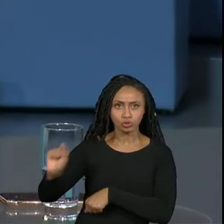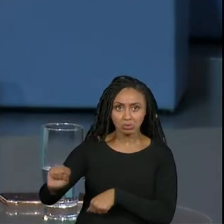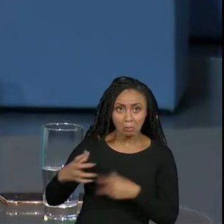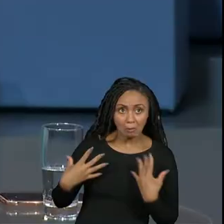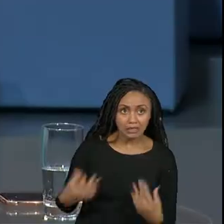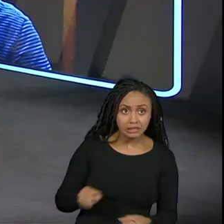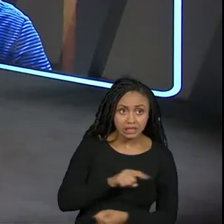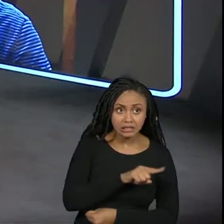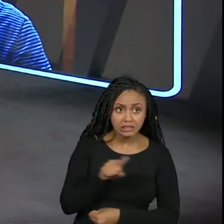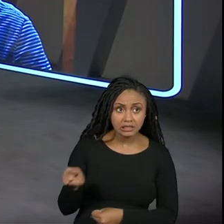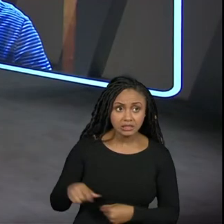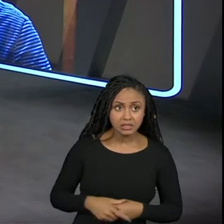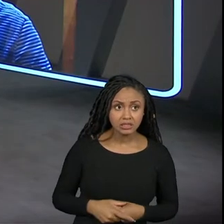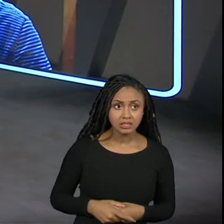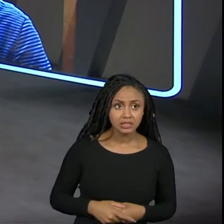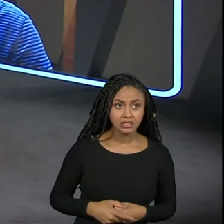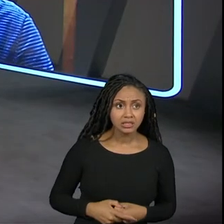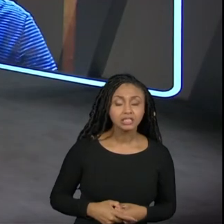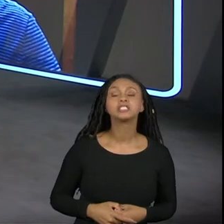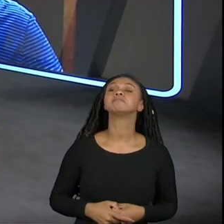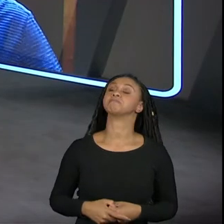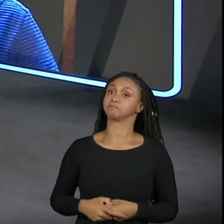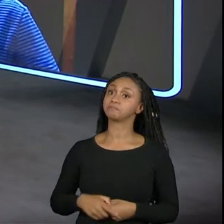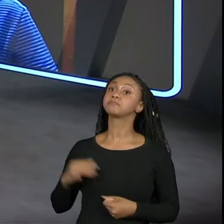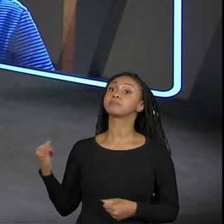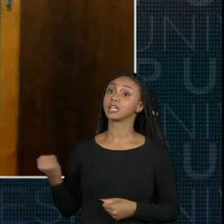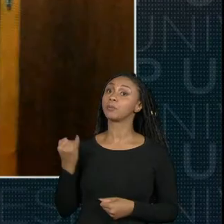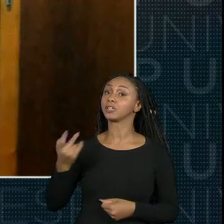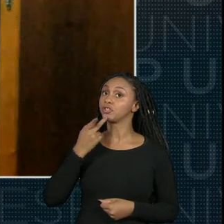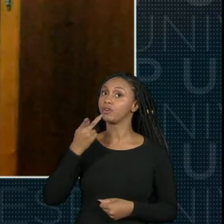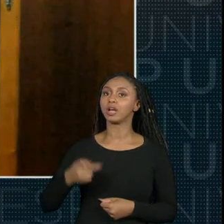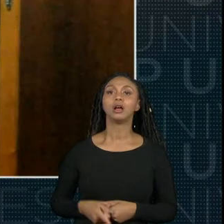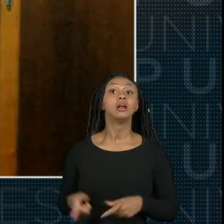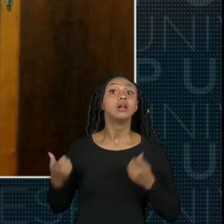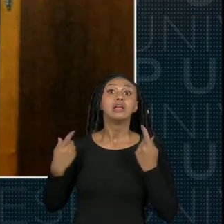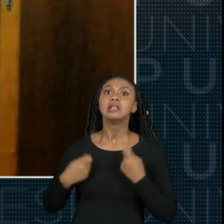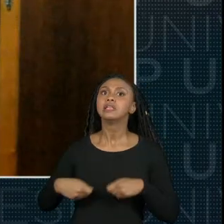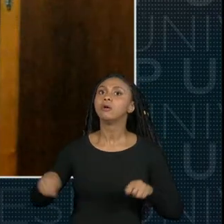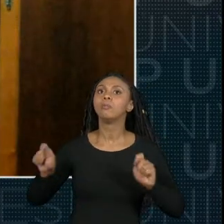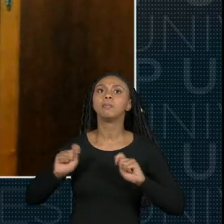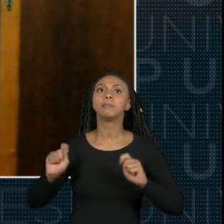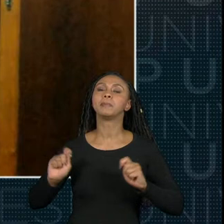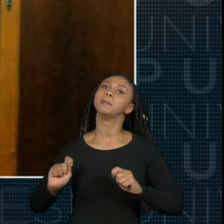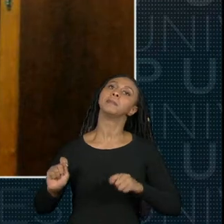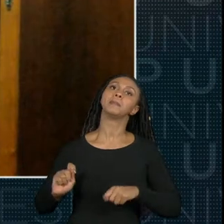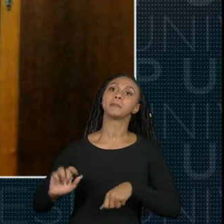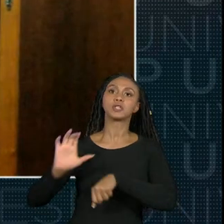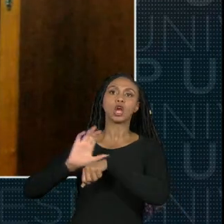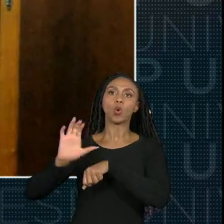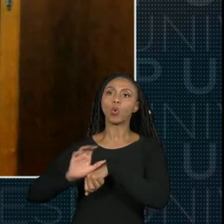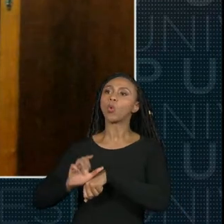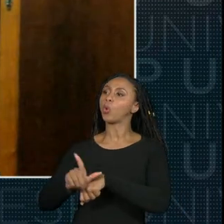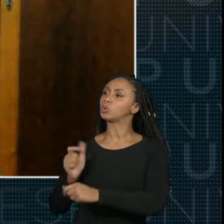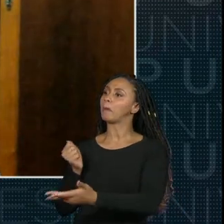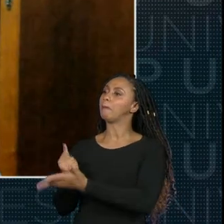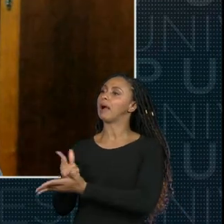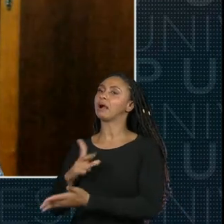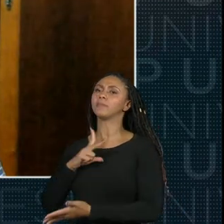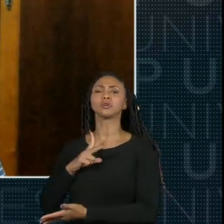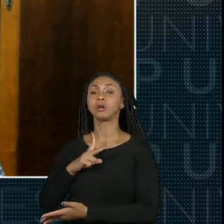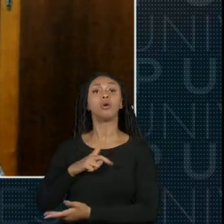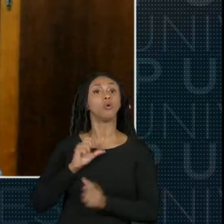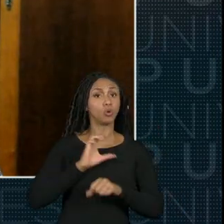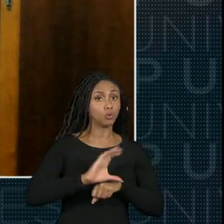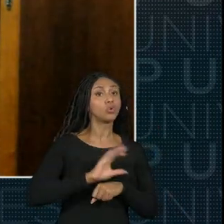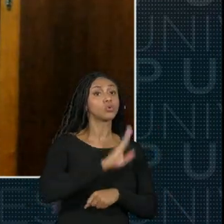todos Roberto é importante ressaltar que não precisam ser cursos pagos tá cursos gratuitos também são